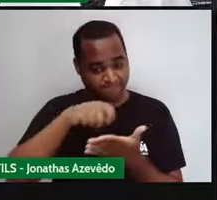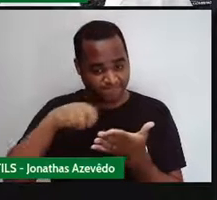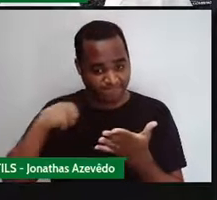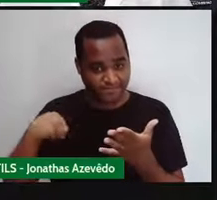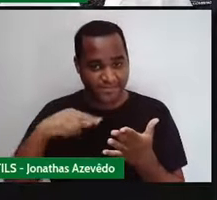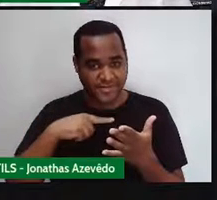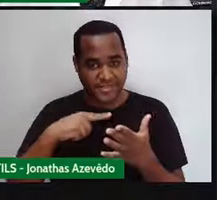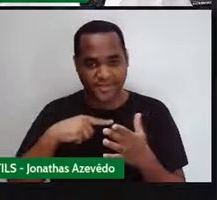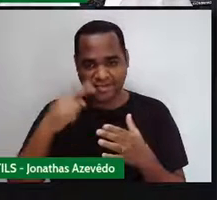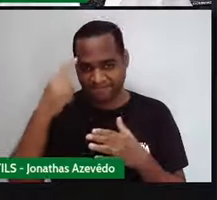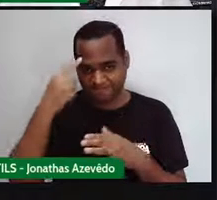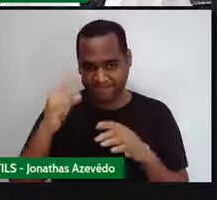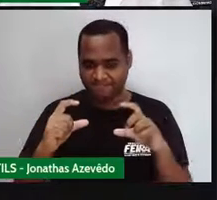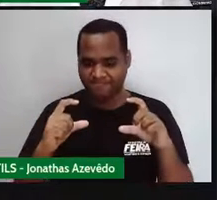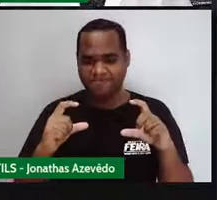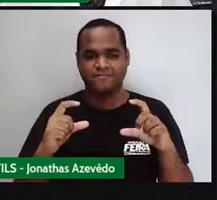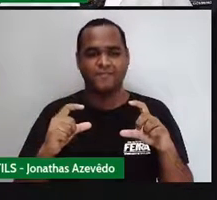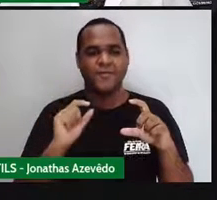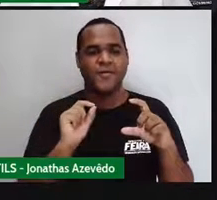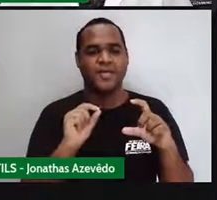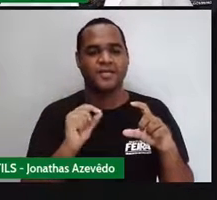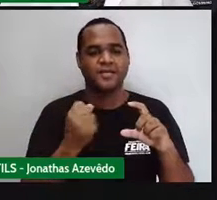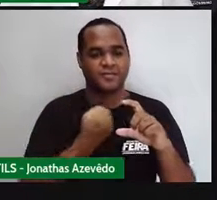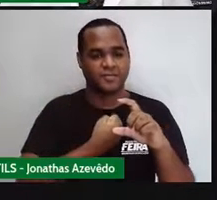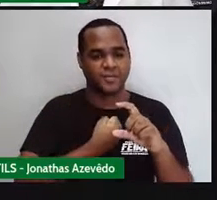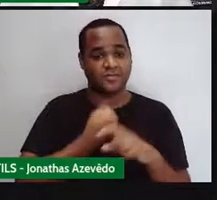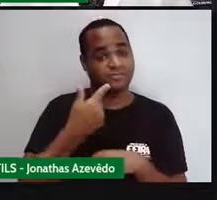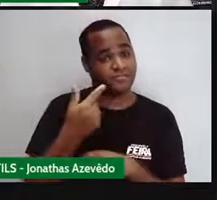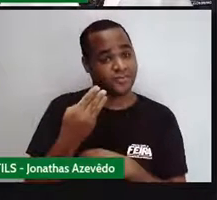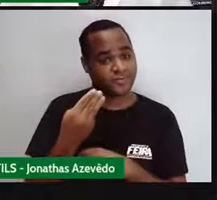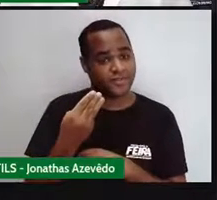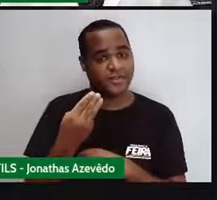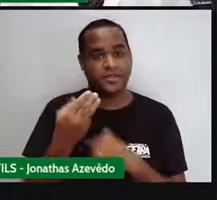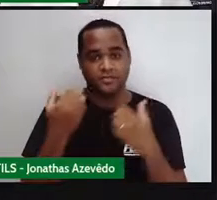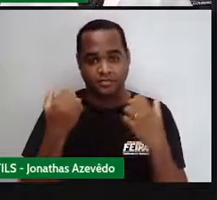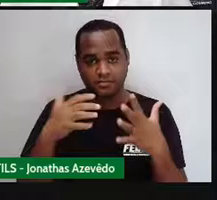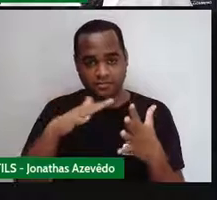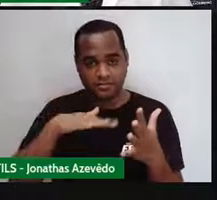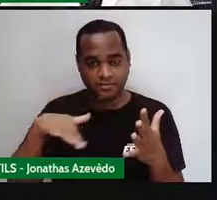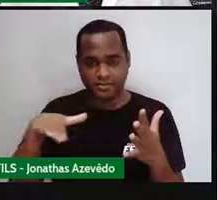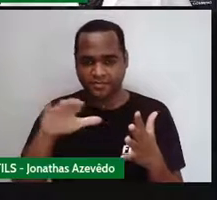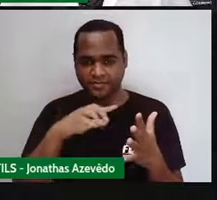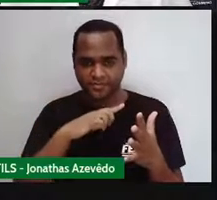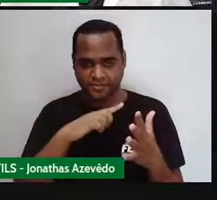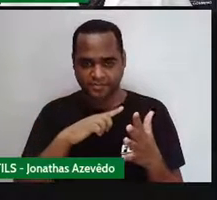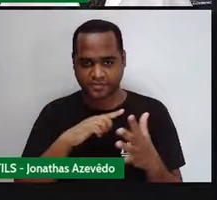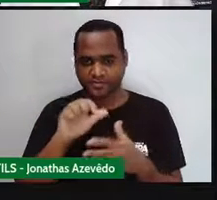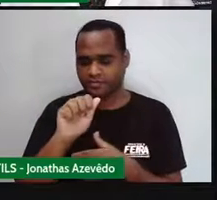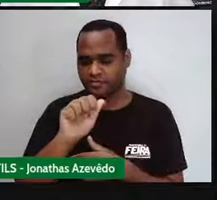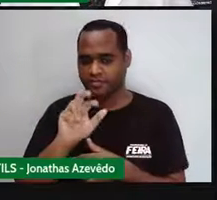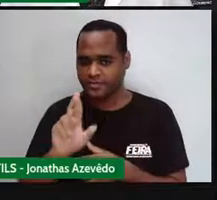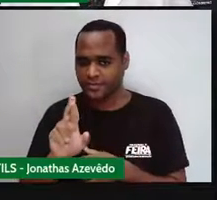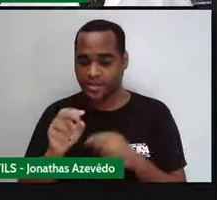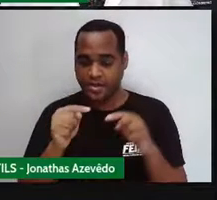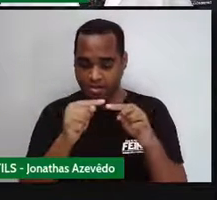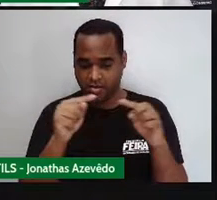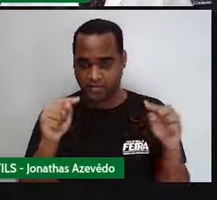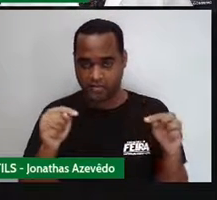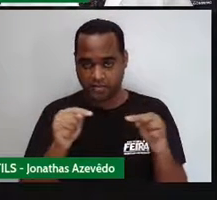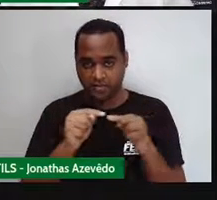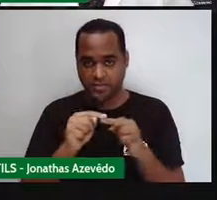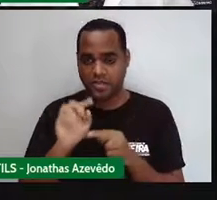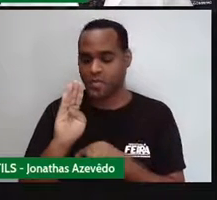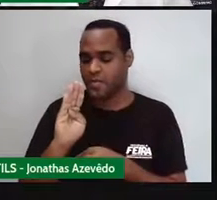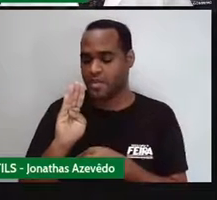aula 23. Olha só. Que a área do retângulo, tá? É um